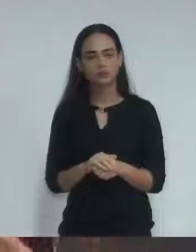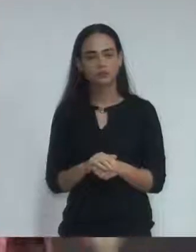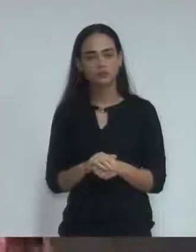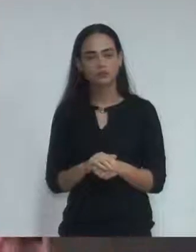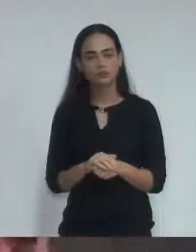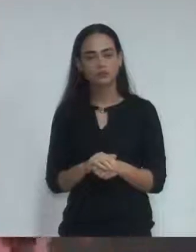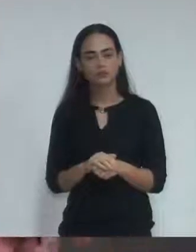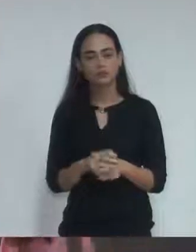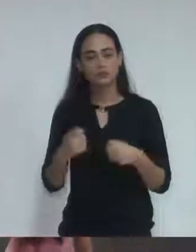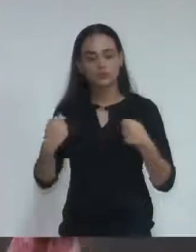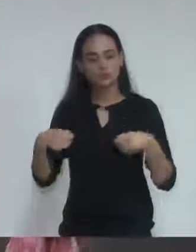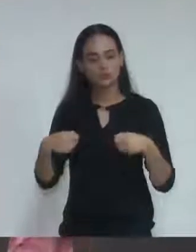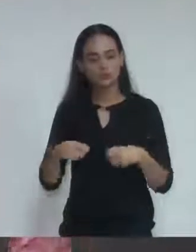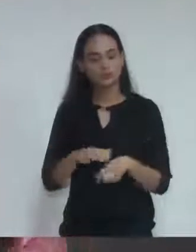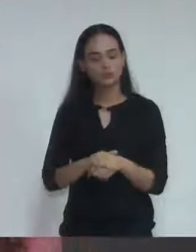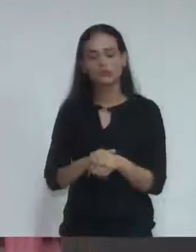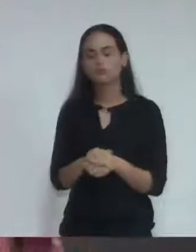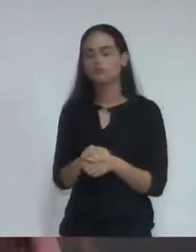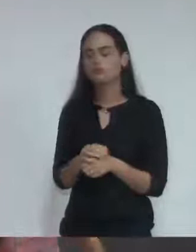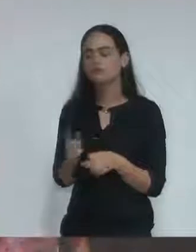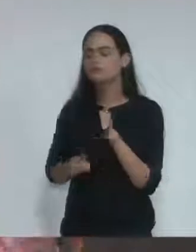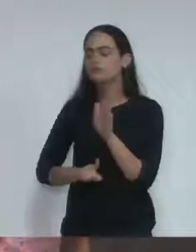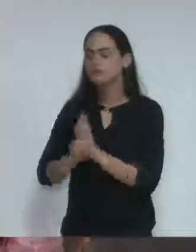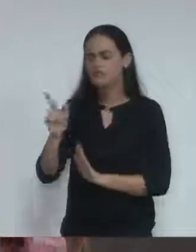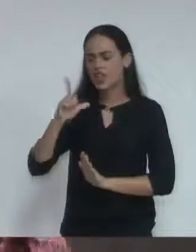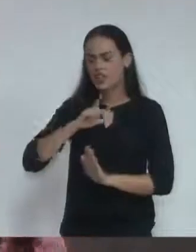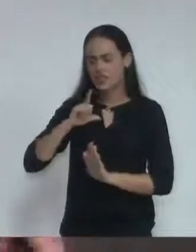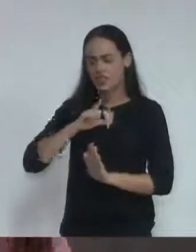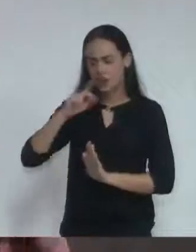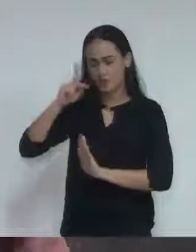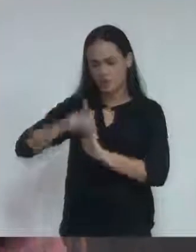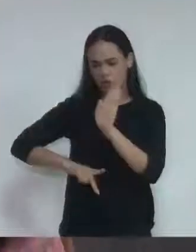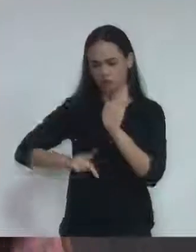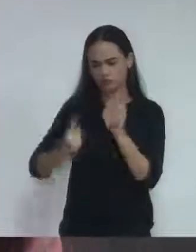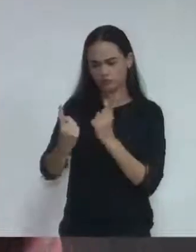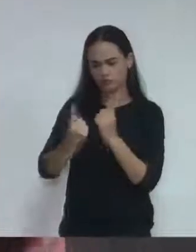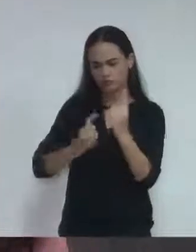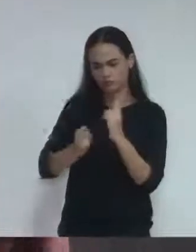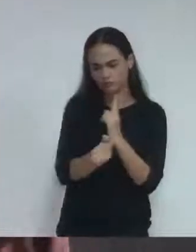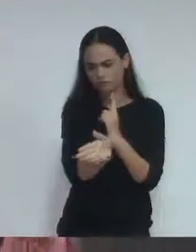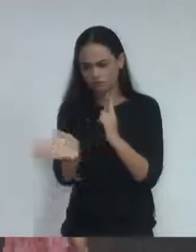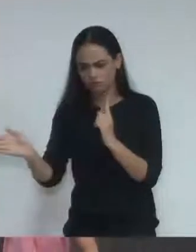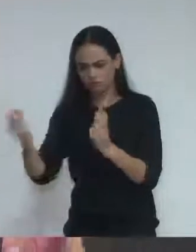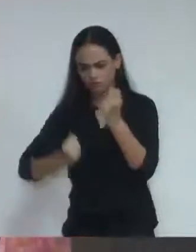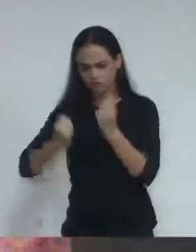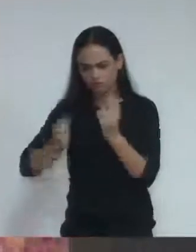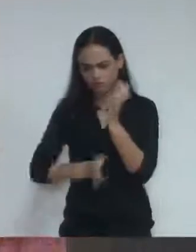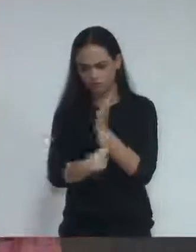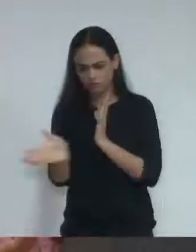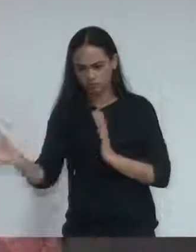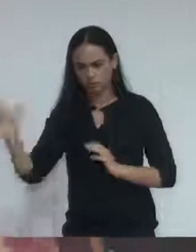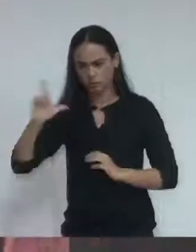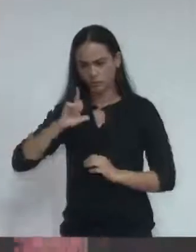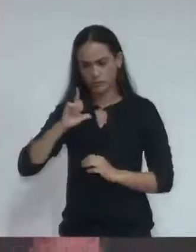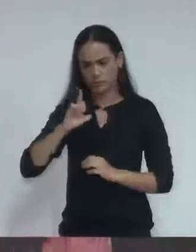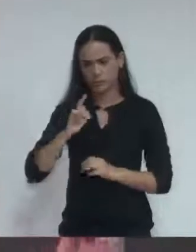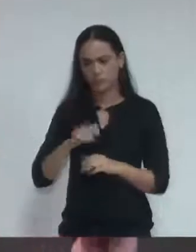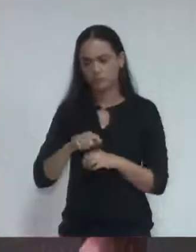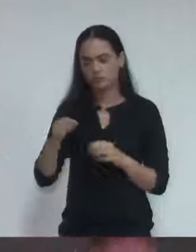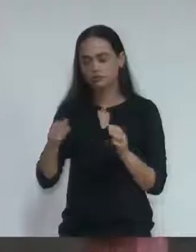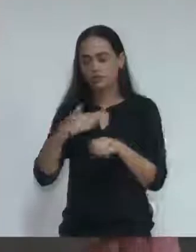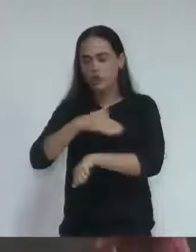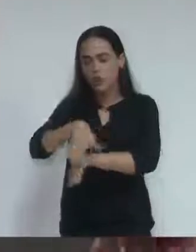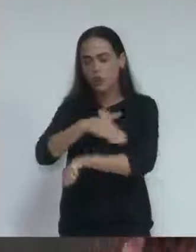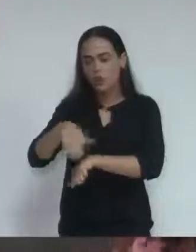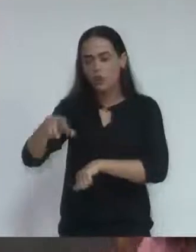1. Existe algum projeto para a construção de recuo na Estrada da Capela, à altura da interseção da Rua Arnaldo